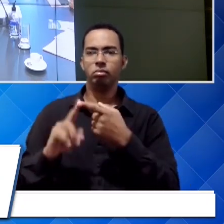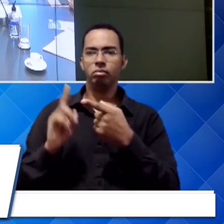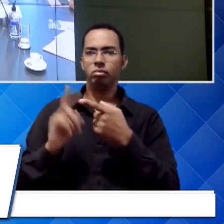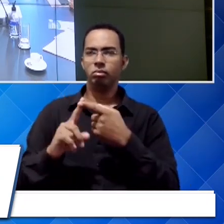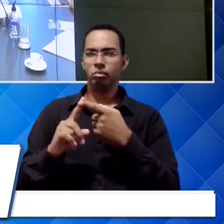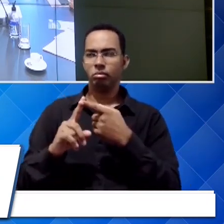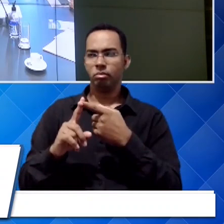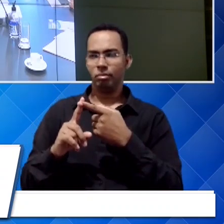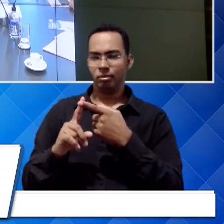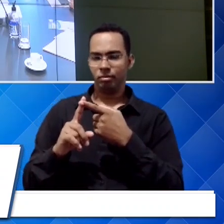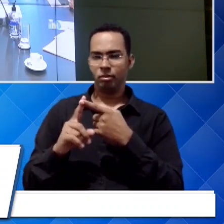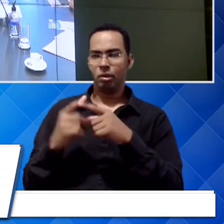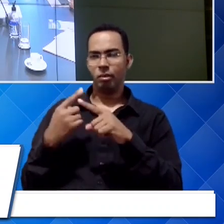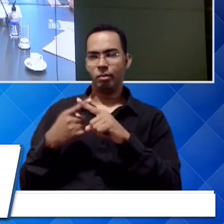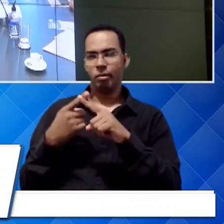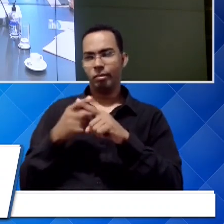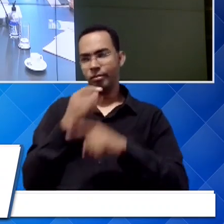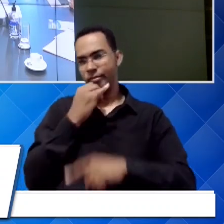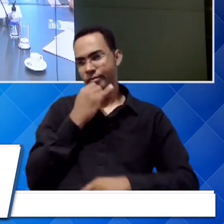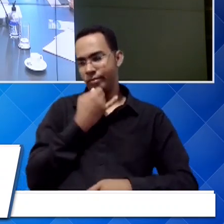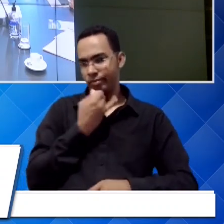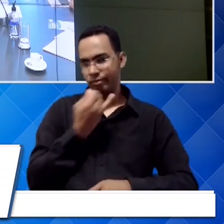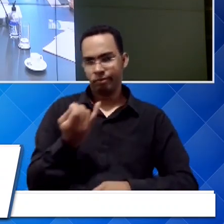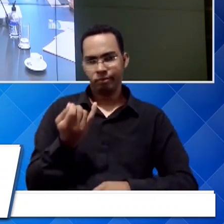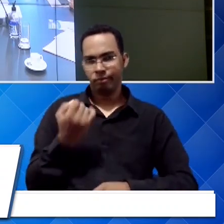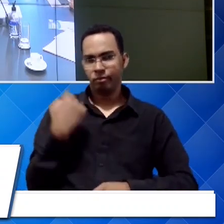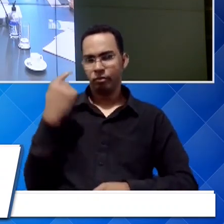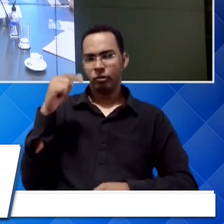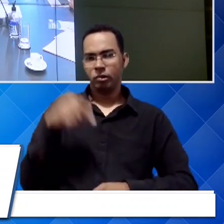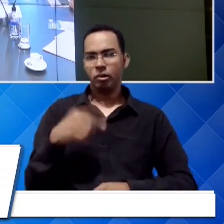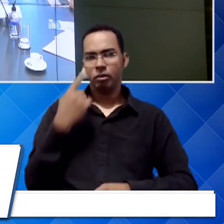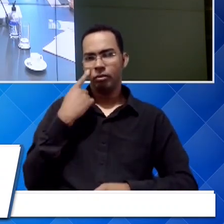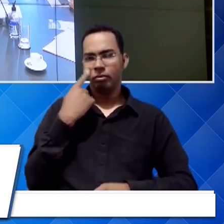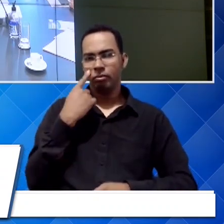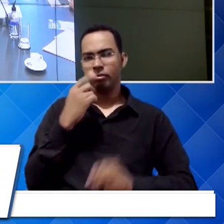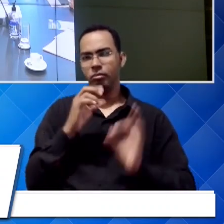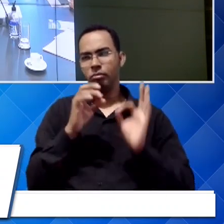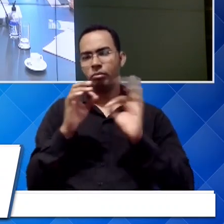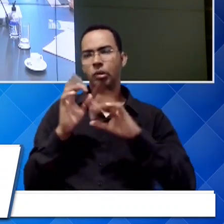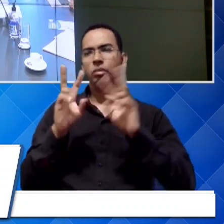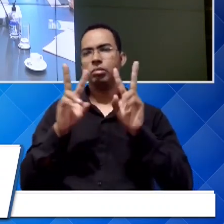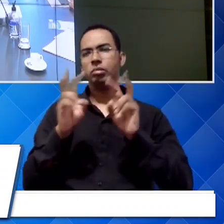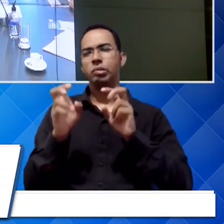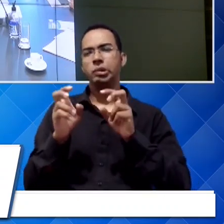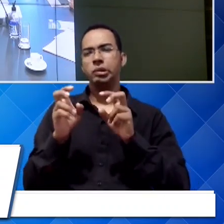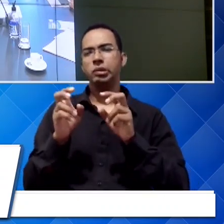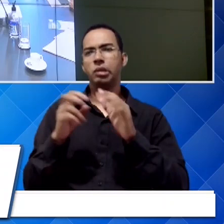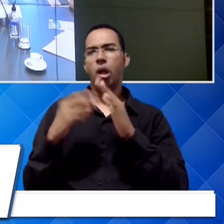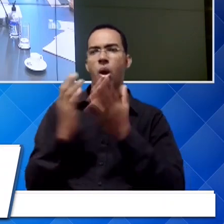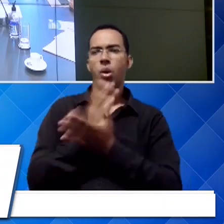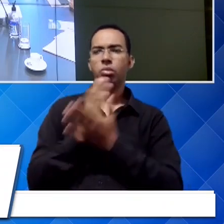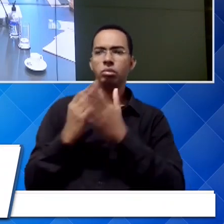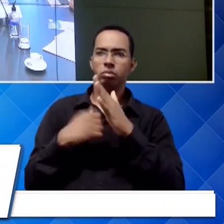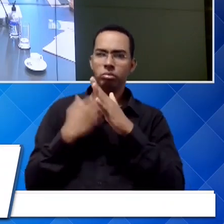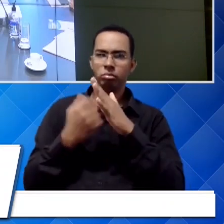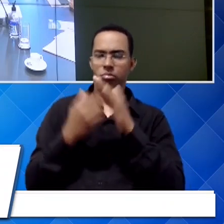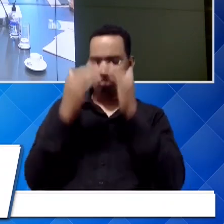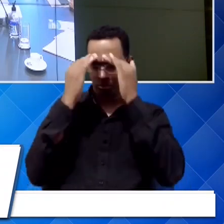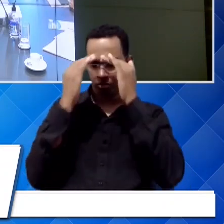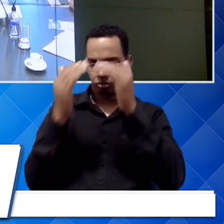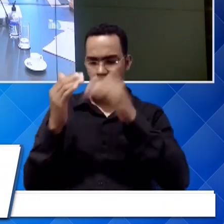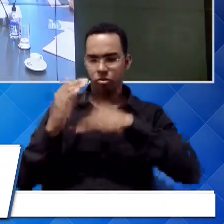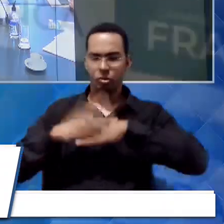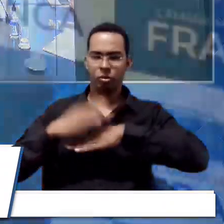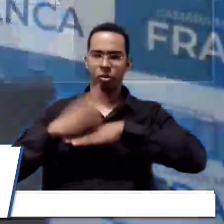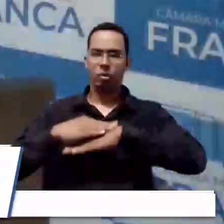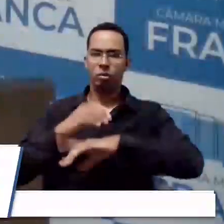Porque infelizmente nós temos ouvido muito a respeito de empresas que não cumprem com a sua função.